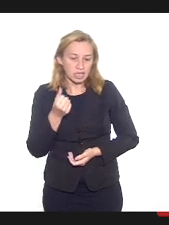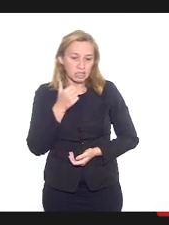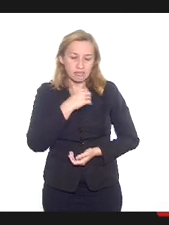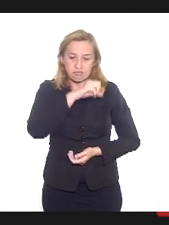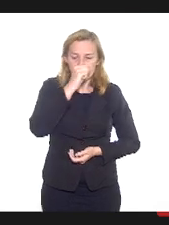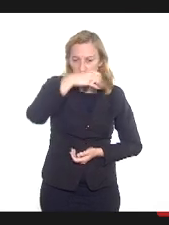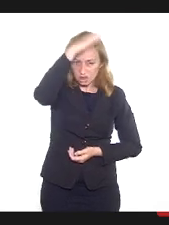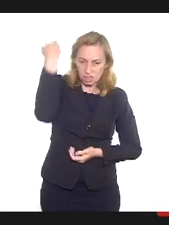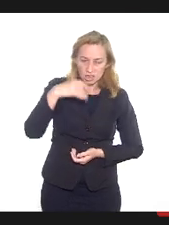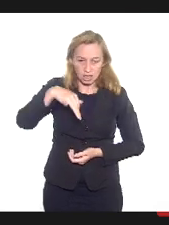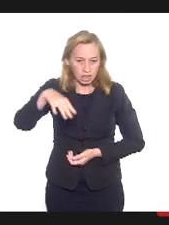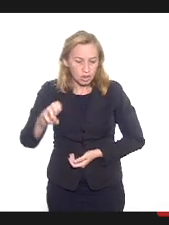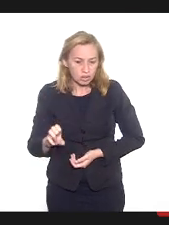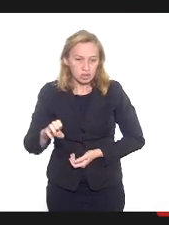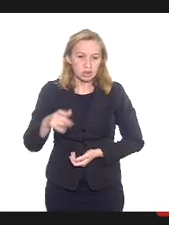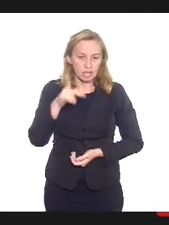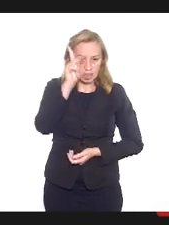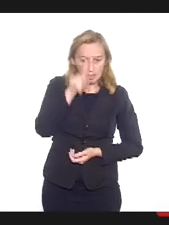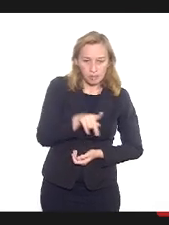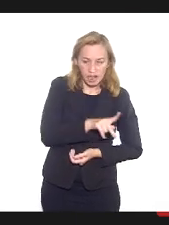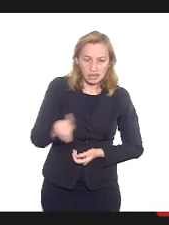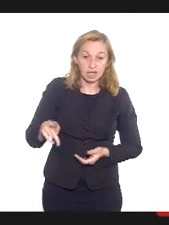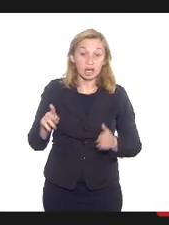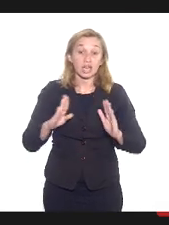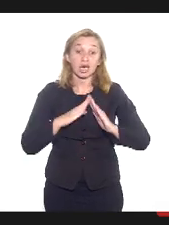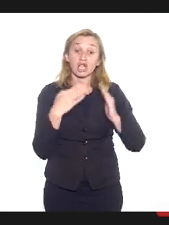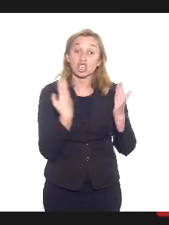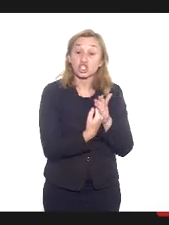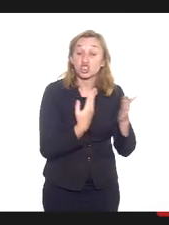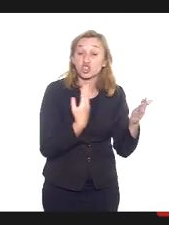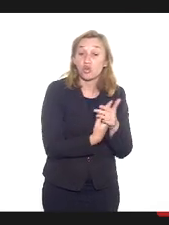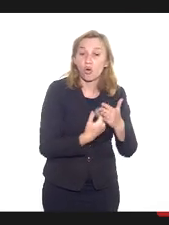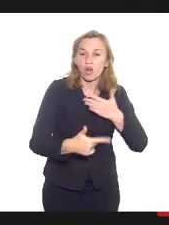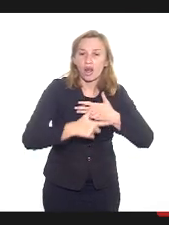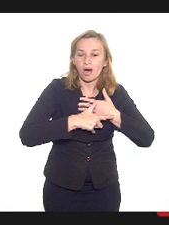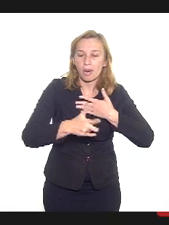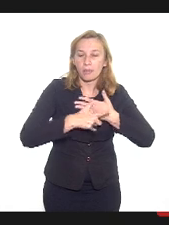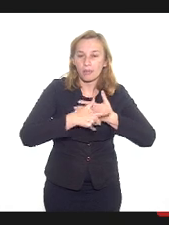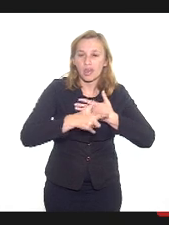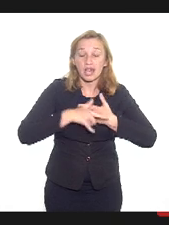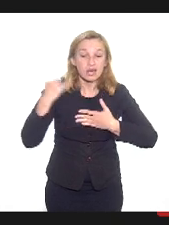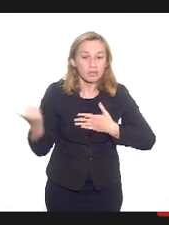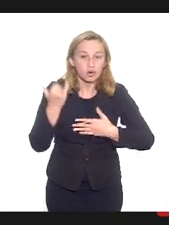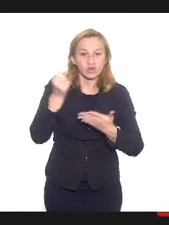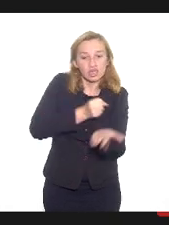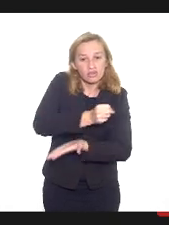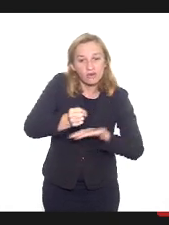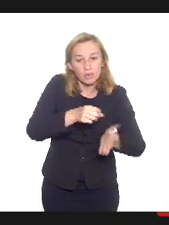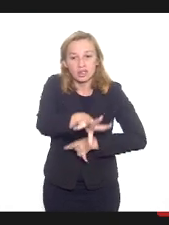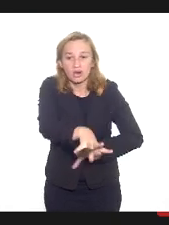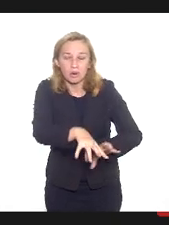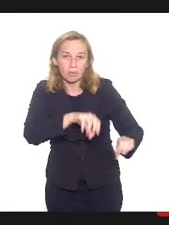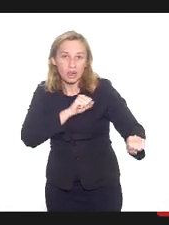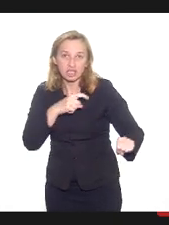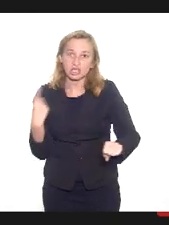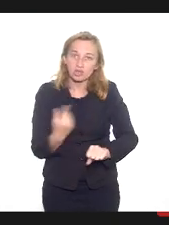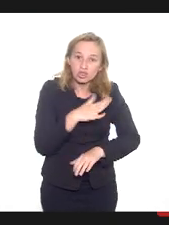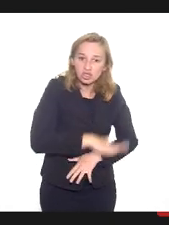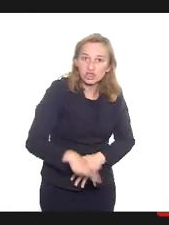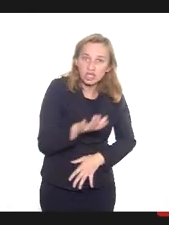que é o papel da escola. Como é importante, na base da formação das nossas crianças